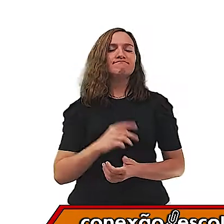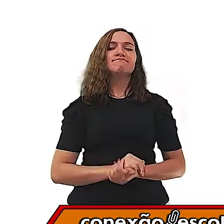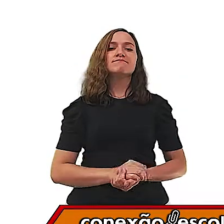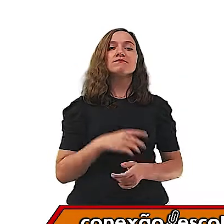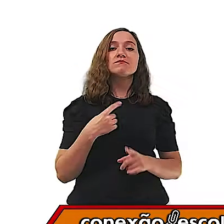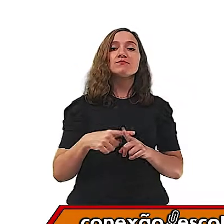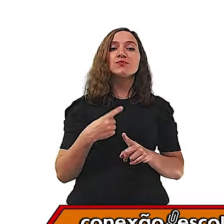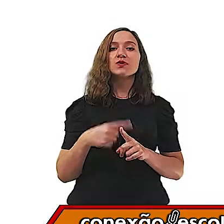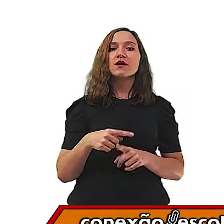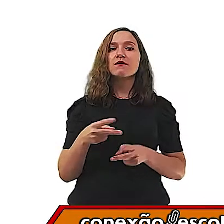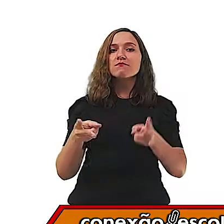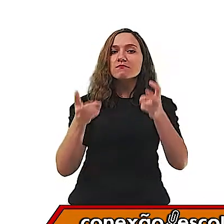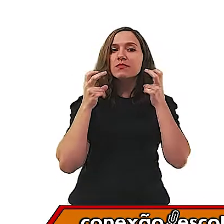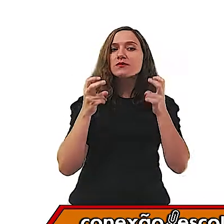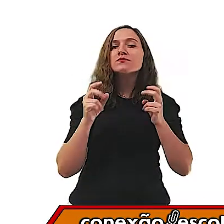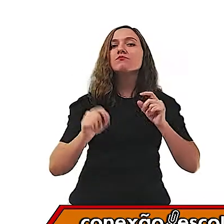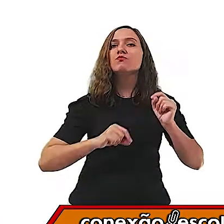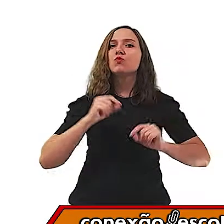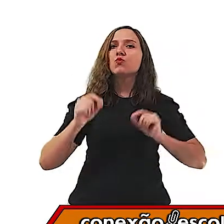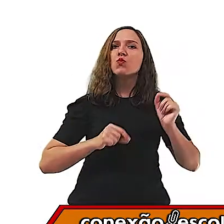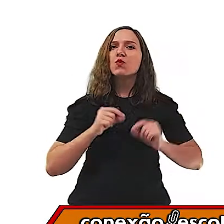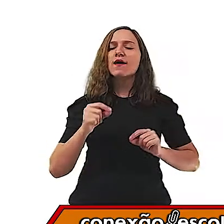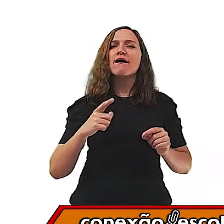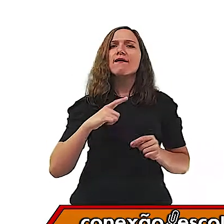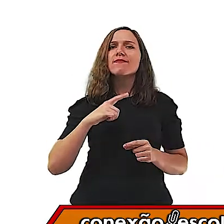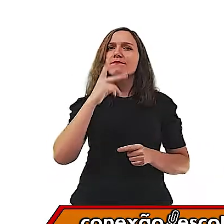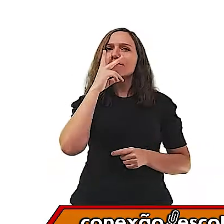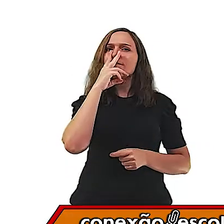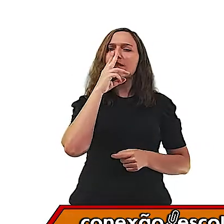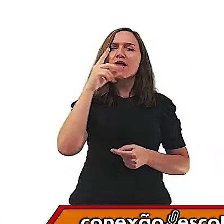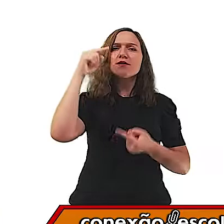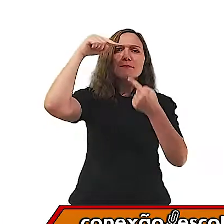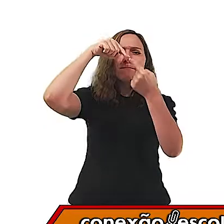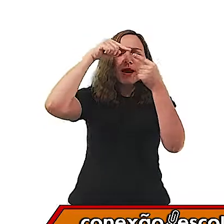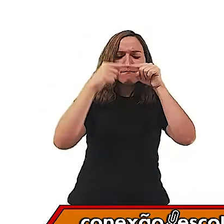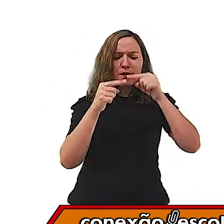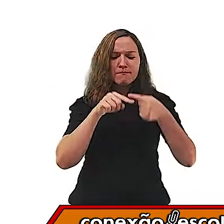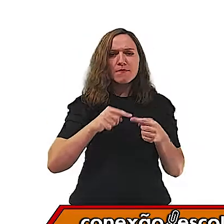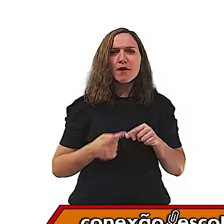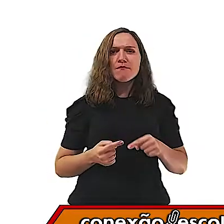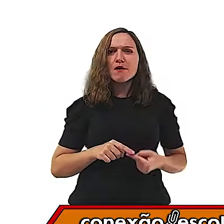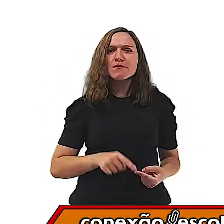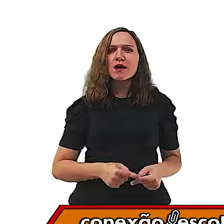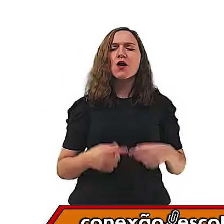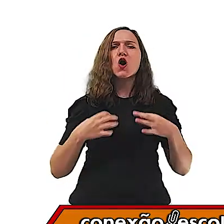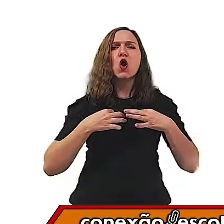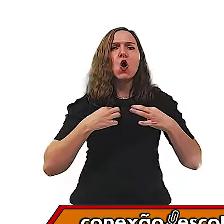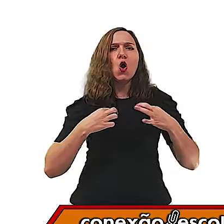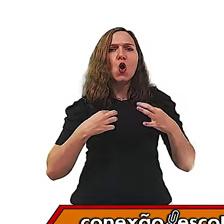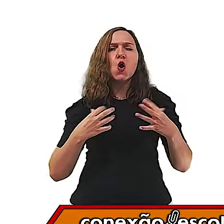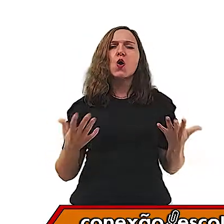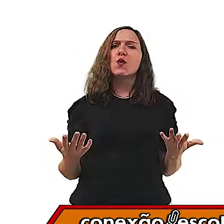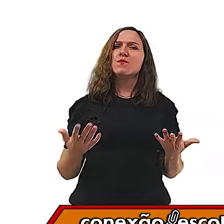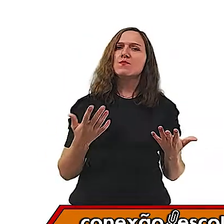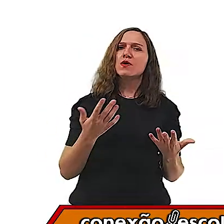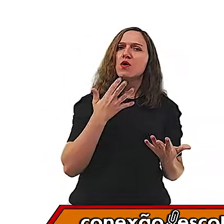Porque é uma combinação. Tudo faz parte. Desde a escolha das roupas, das